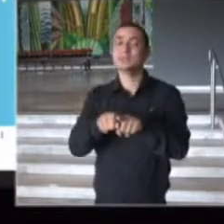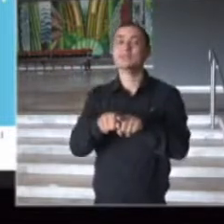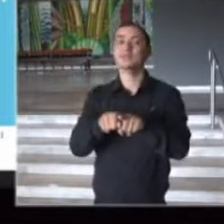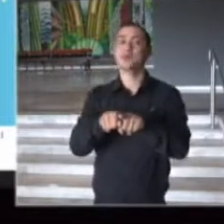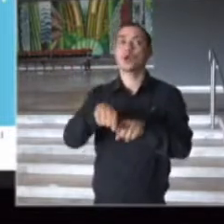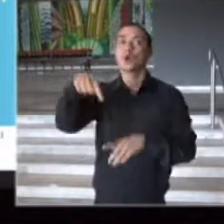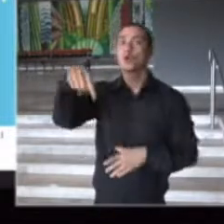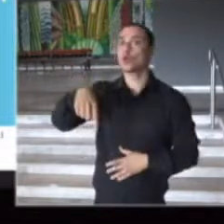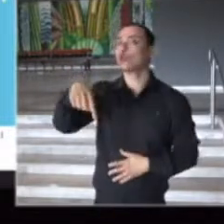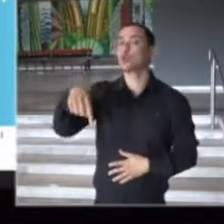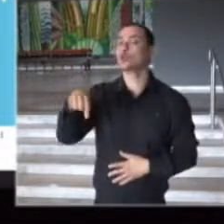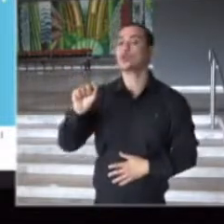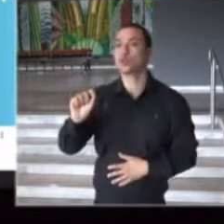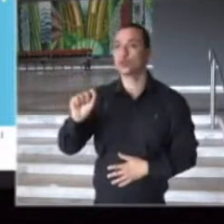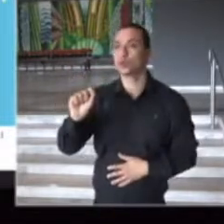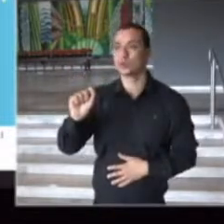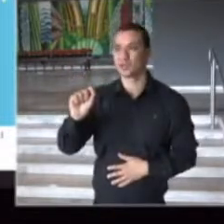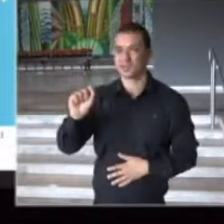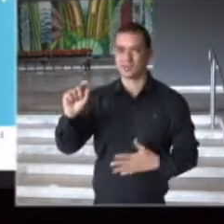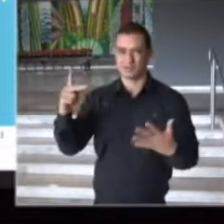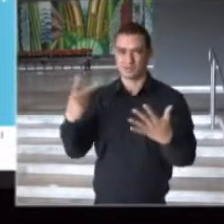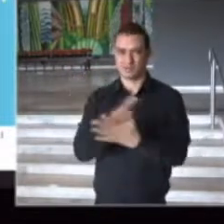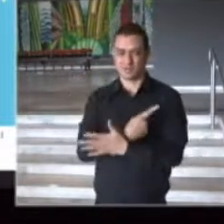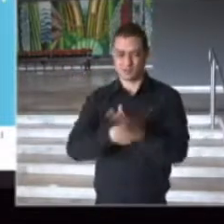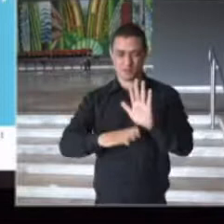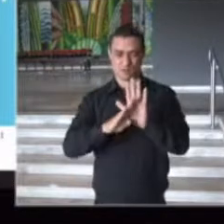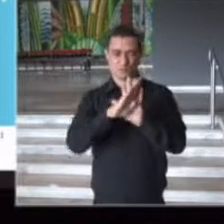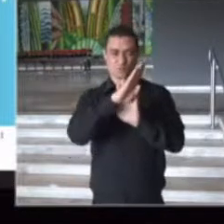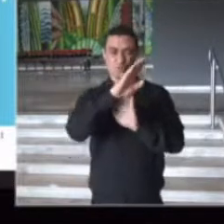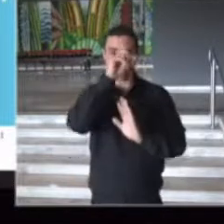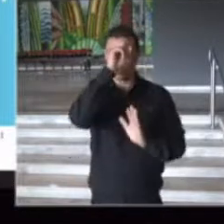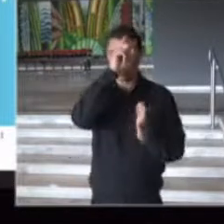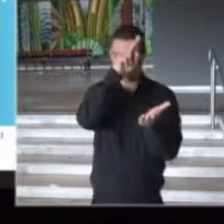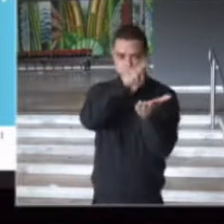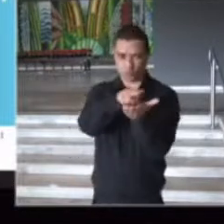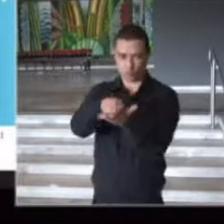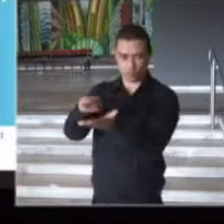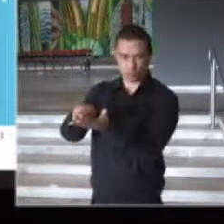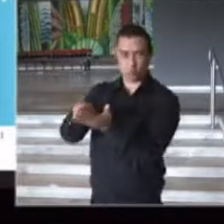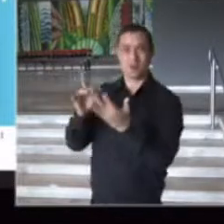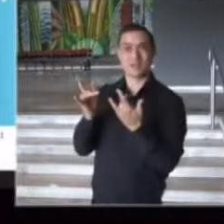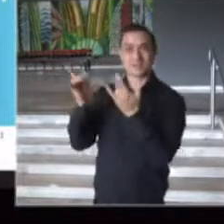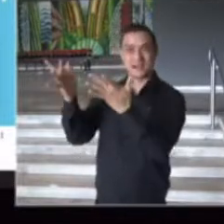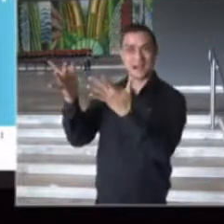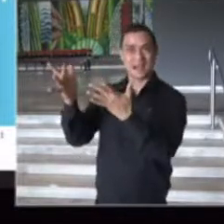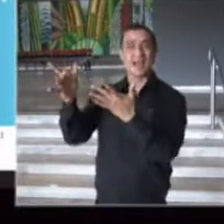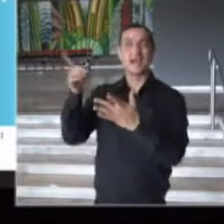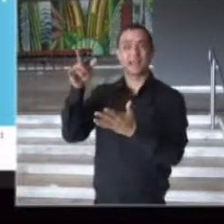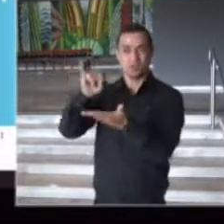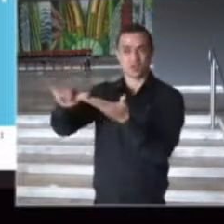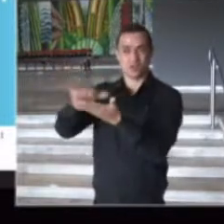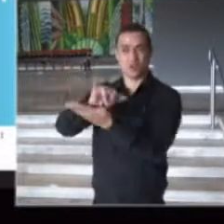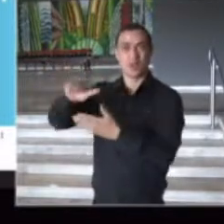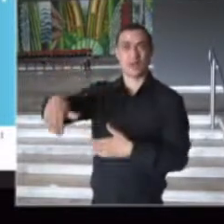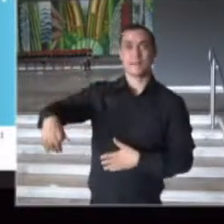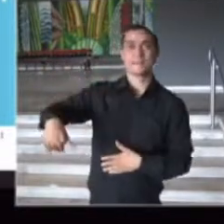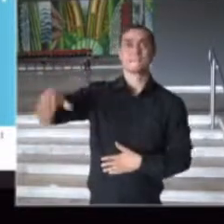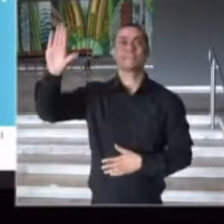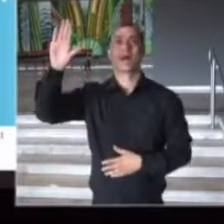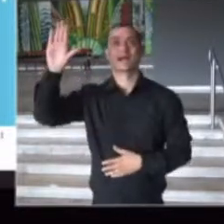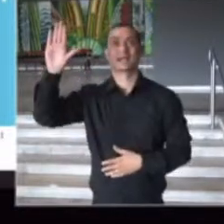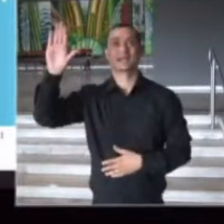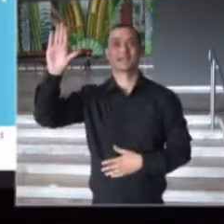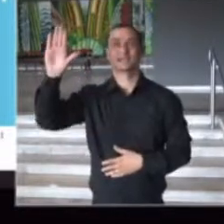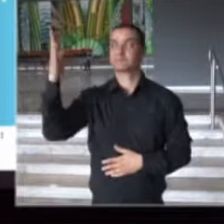eles enfrentam na verdade, o número de pacientes internados em Nova Iorque hoje é maior do que durante